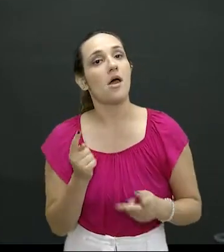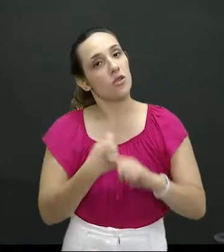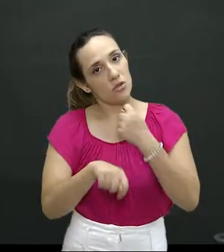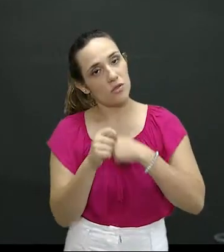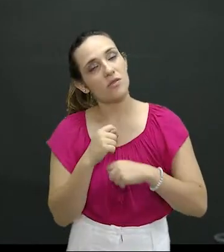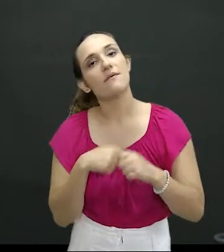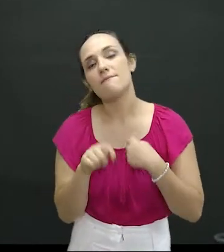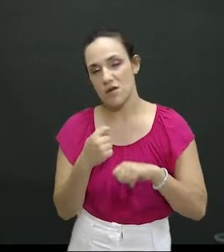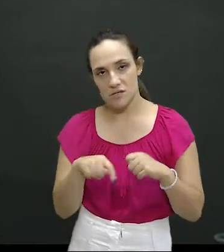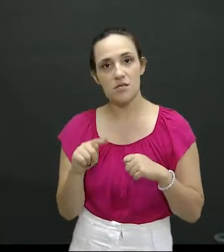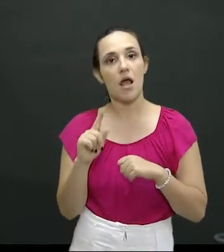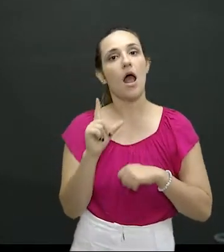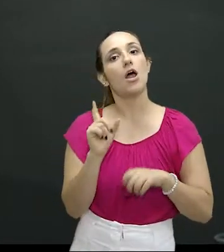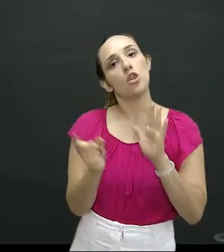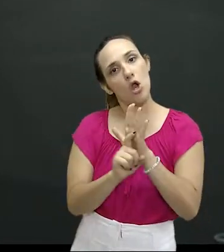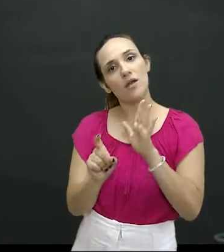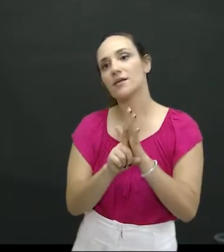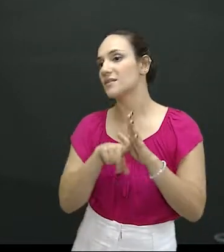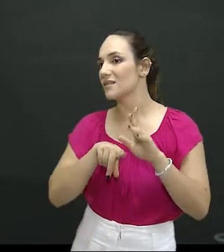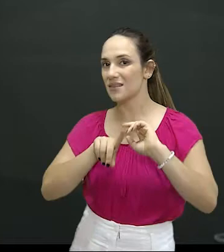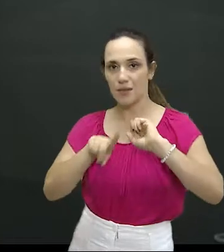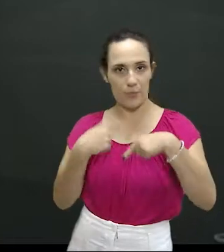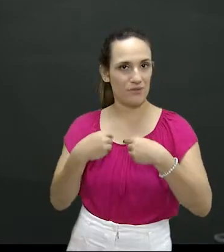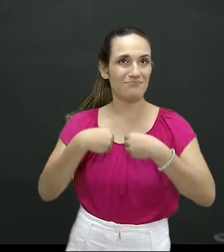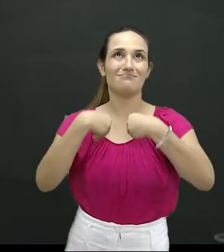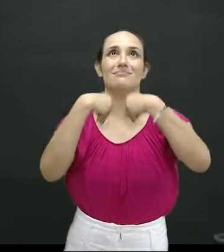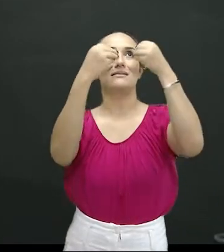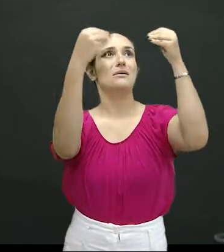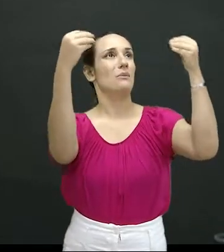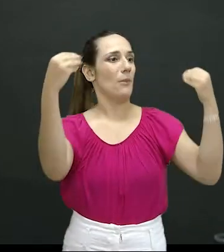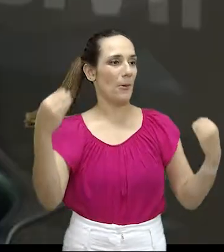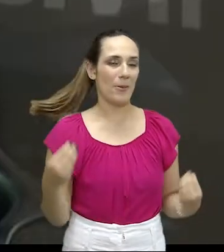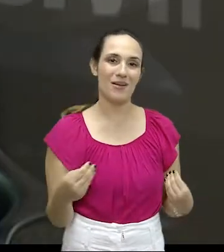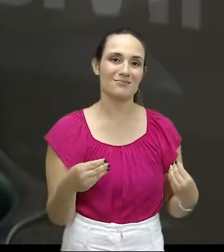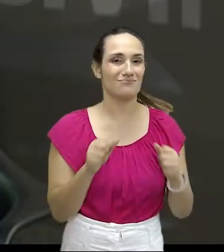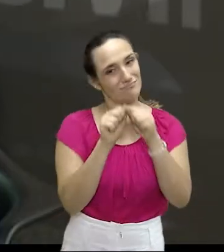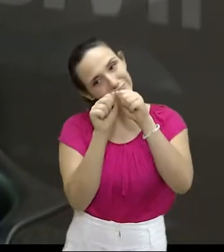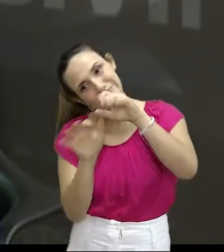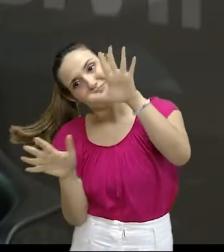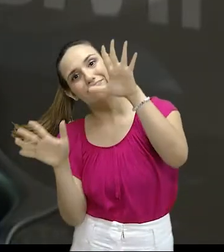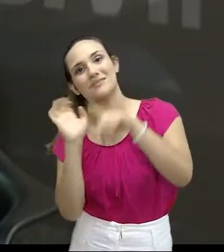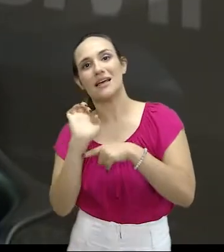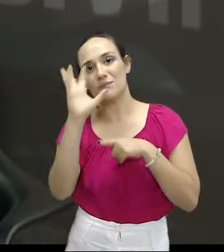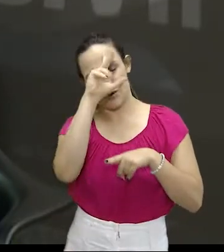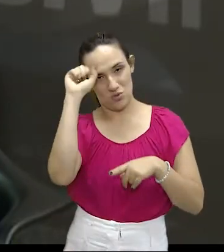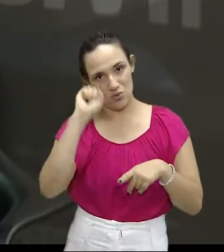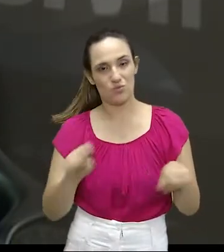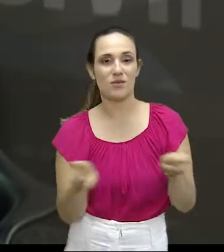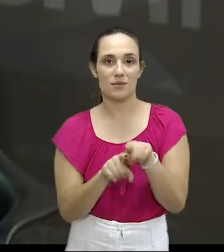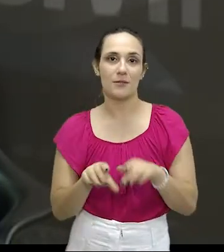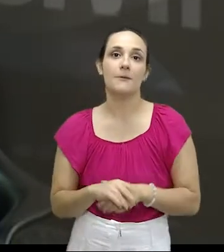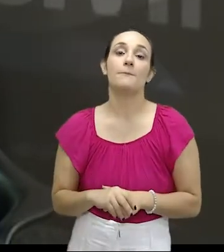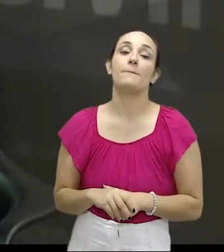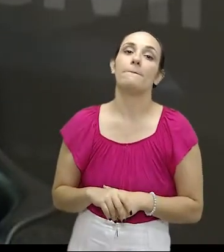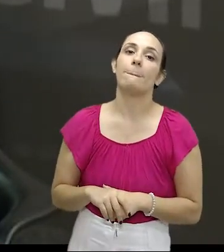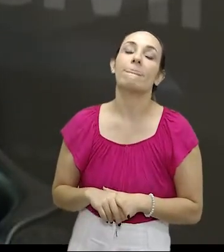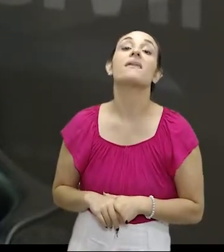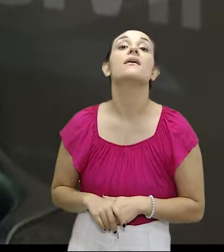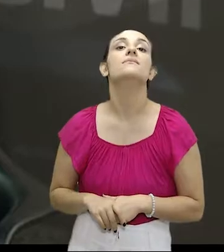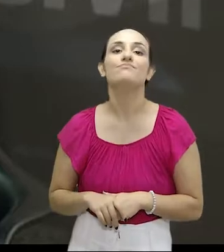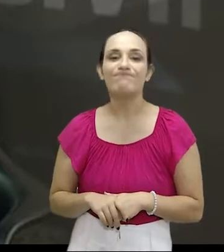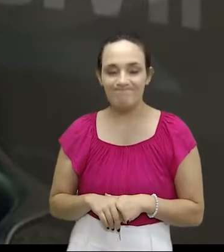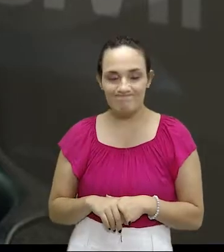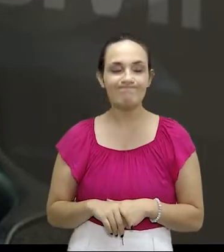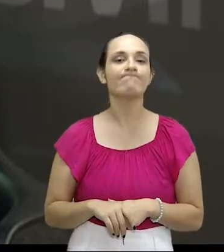lá dispensam para todo o país, passando essa droga pelo território sul-mato-grossense. E doutor, a delegacia também realiza uma série de